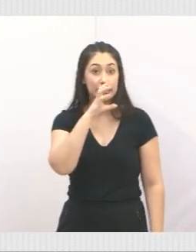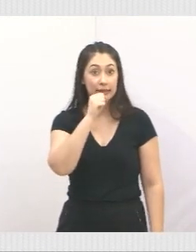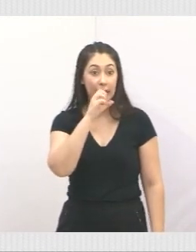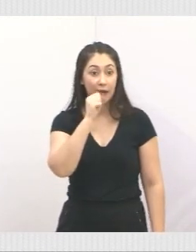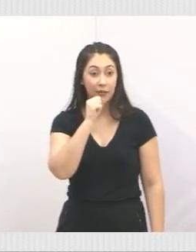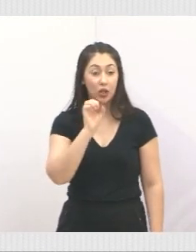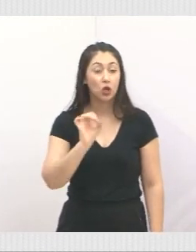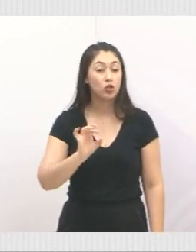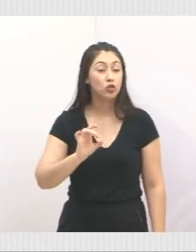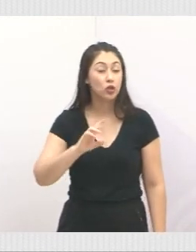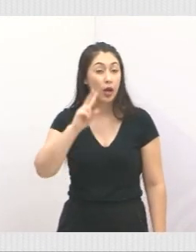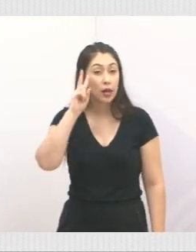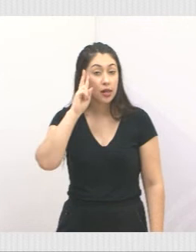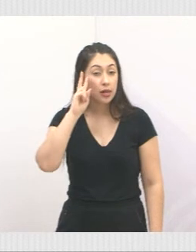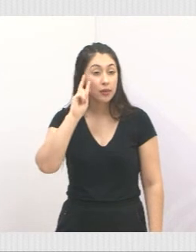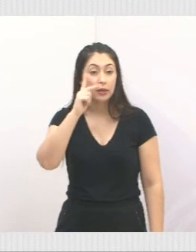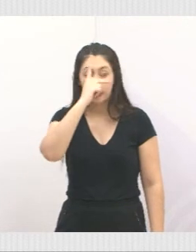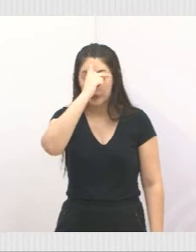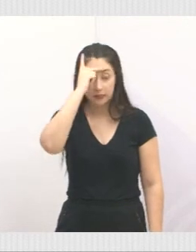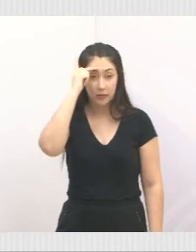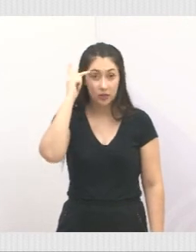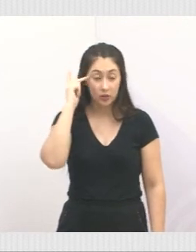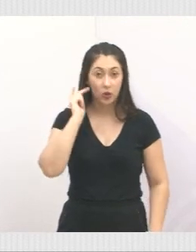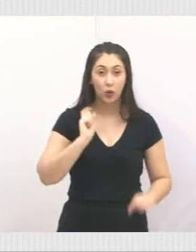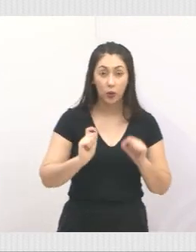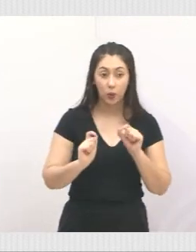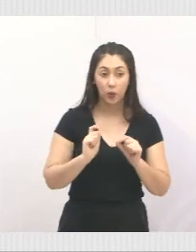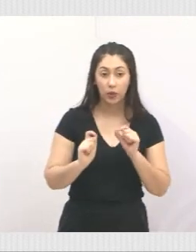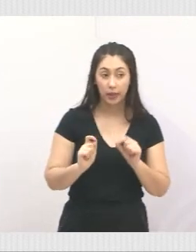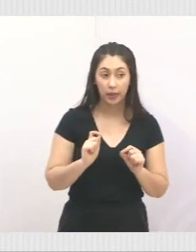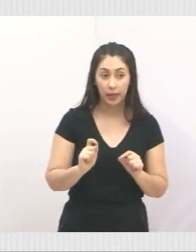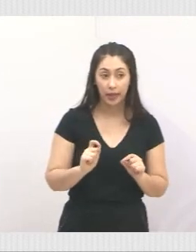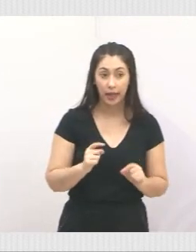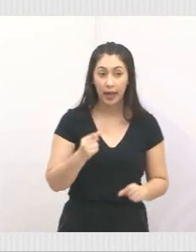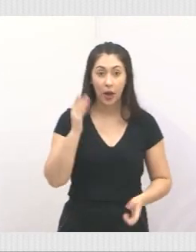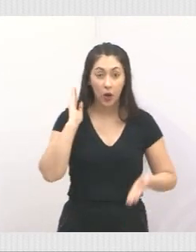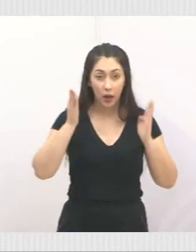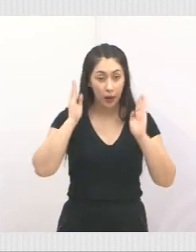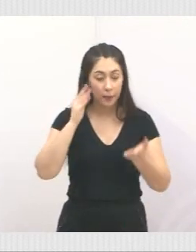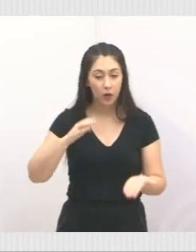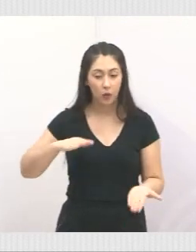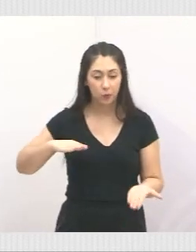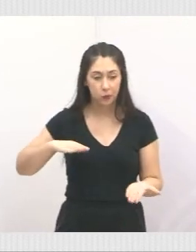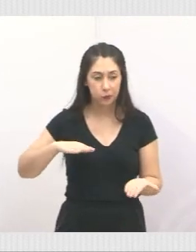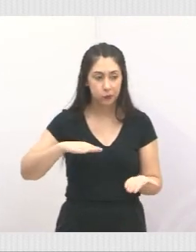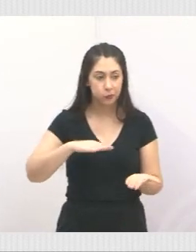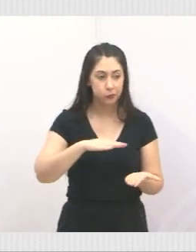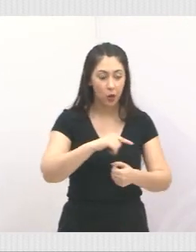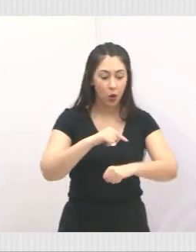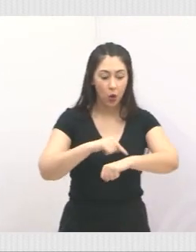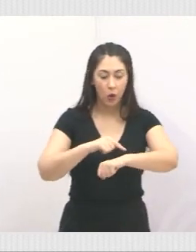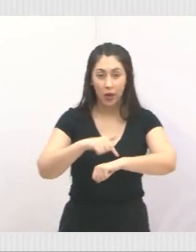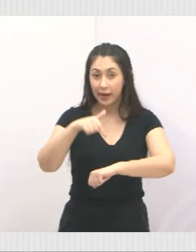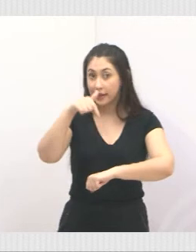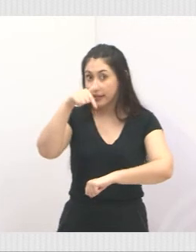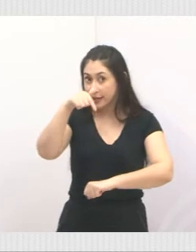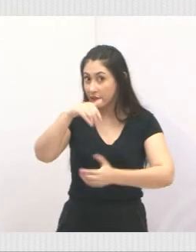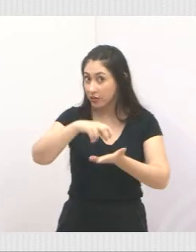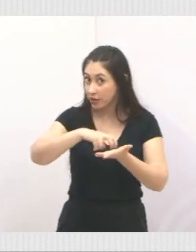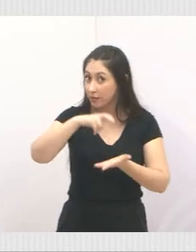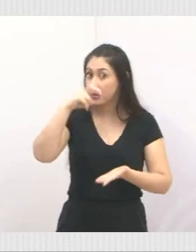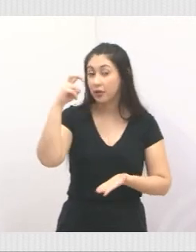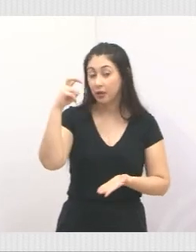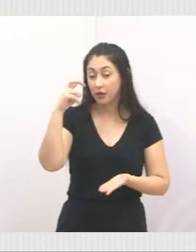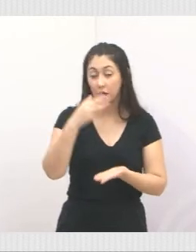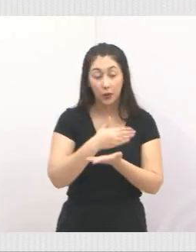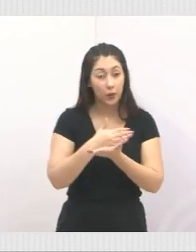Só lembrando os moradores que o Catatreco passa a partir das sete horas da manhã.